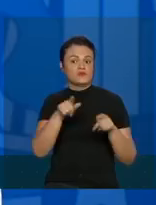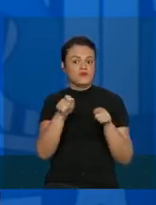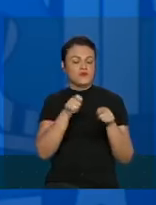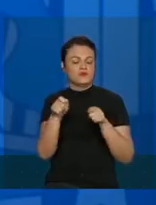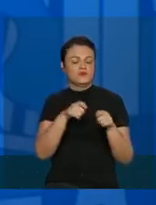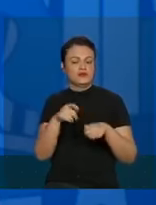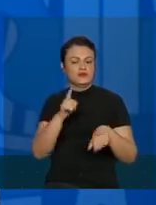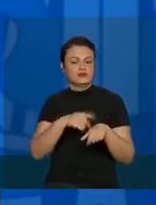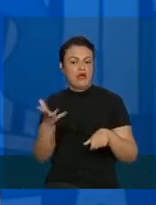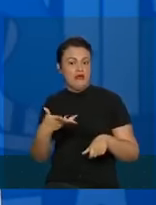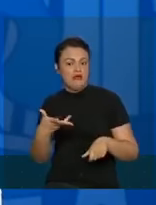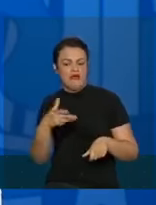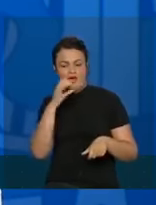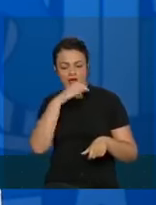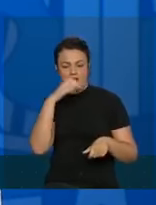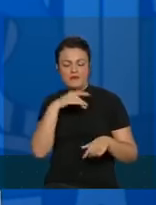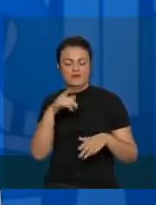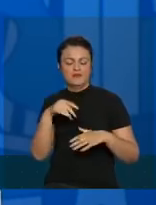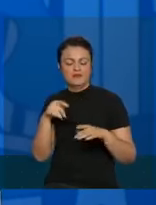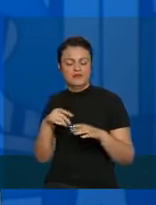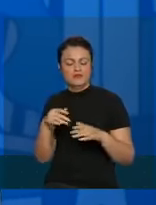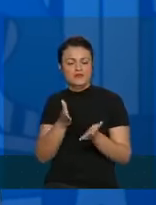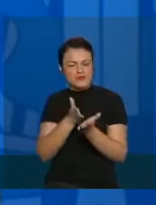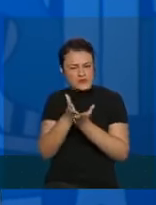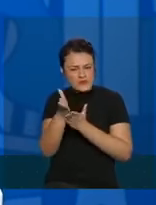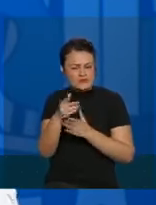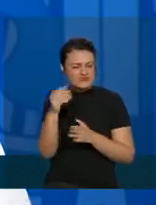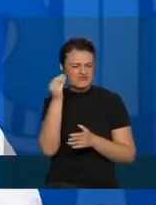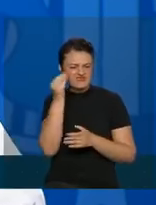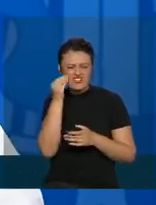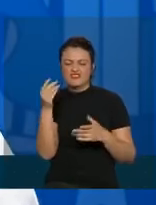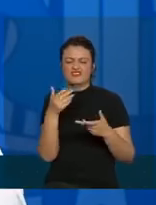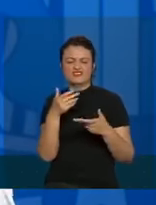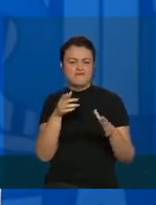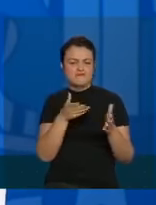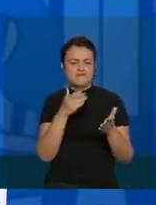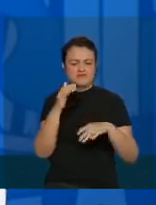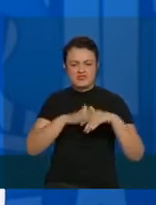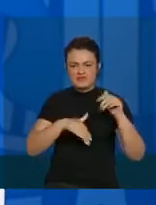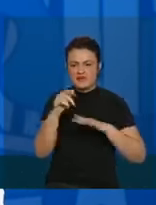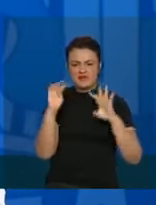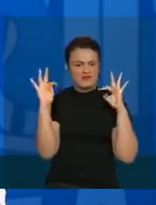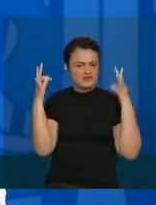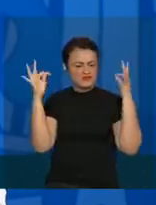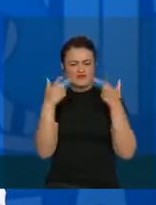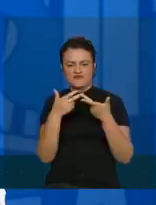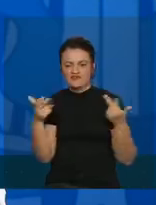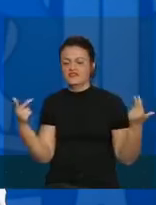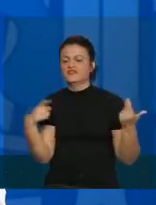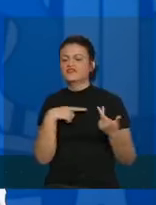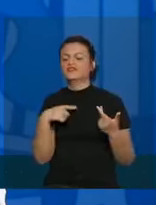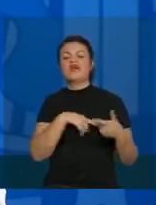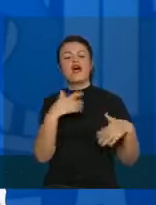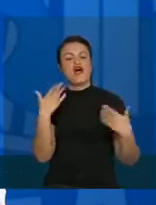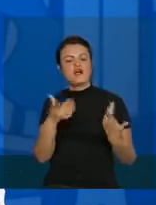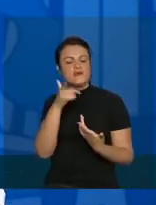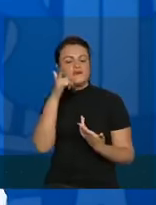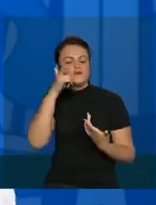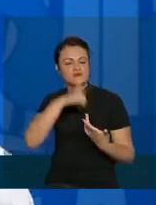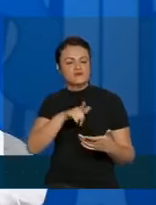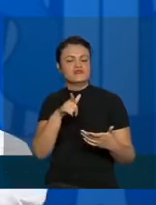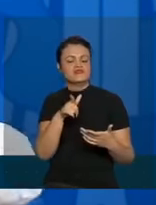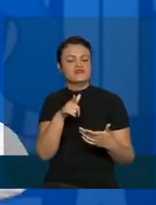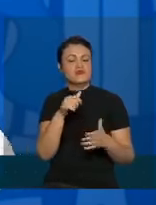aplicação da sociedade e muito teste e um preparo tecnológico prévio, conseguiram